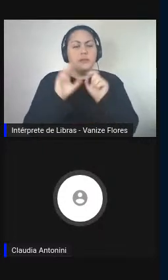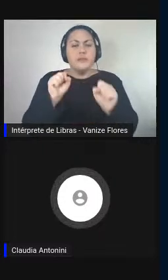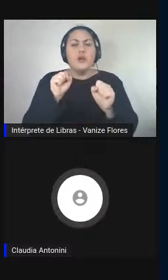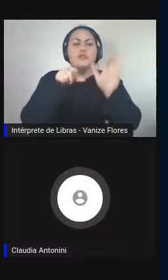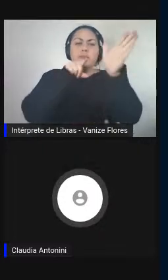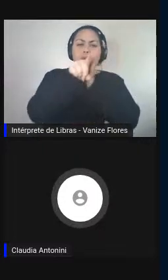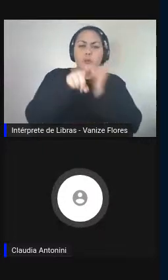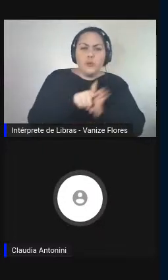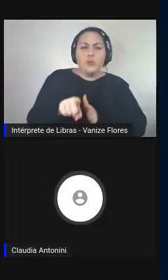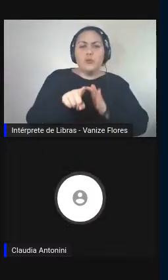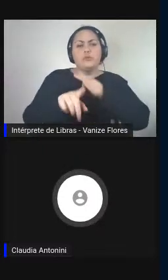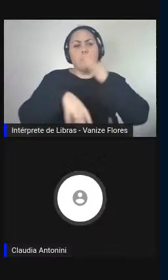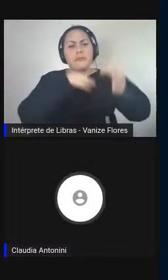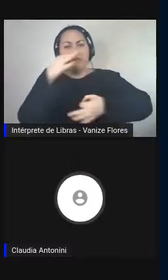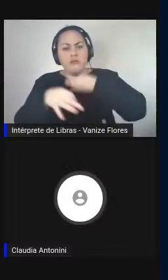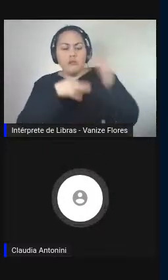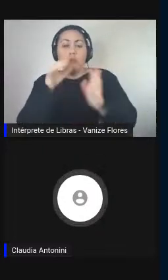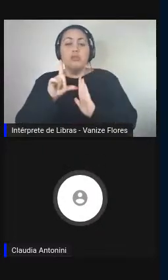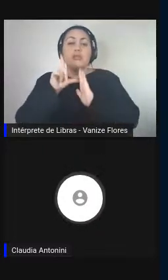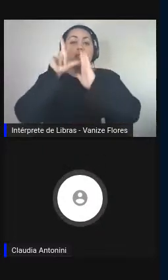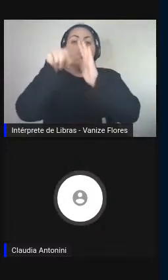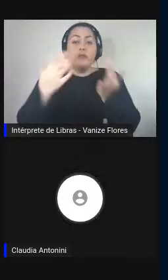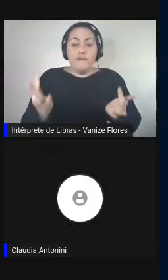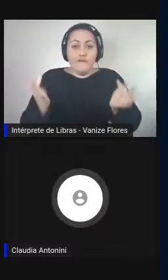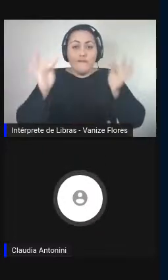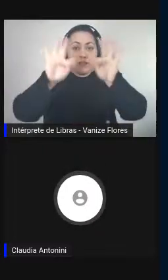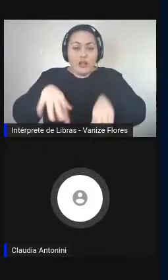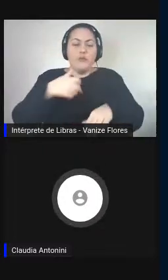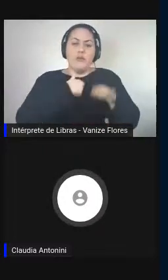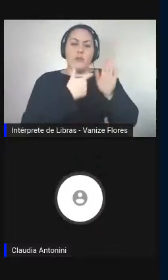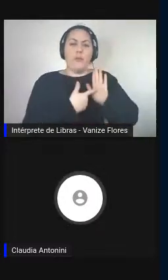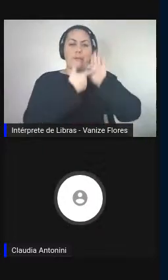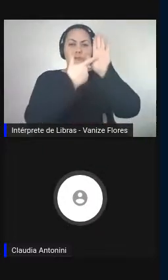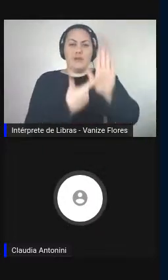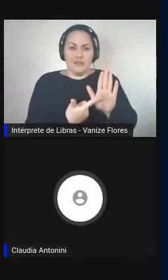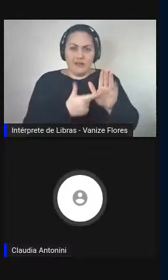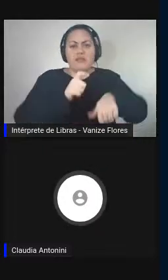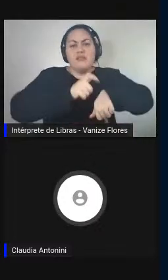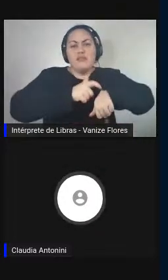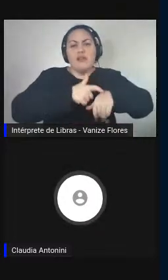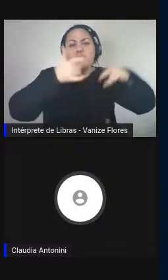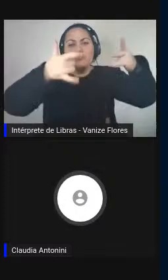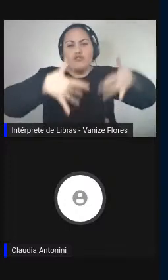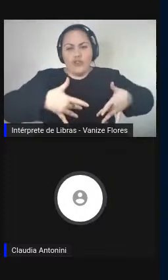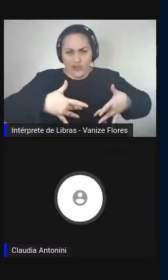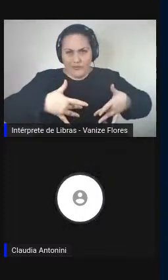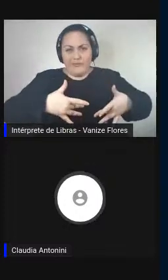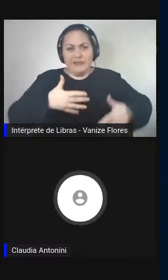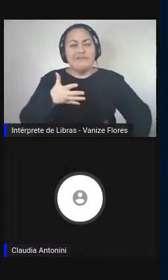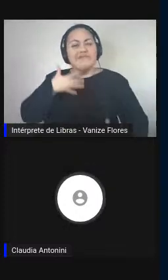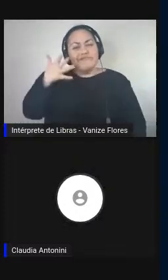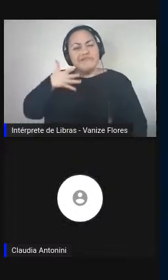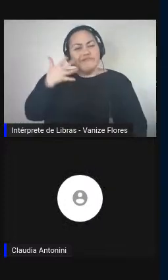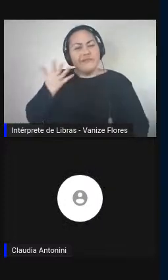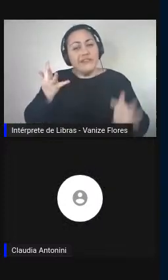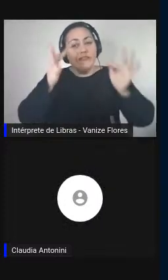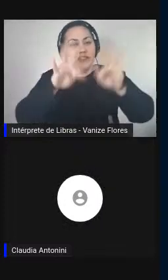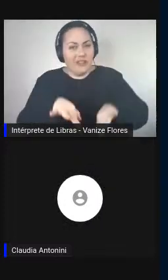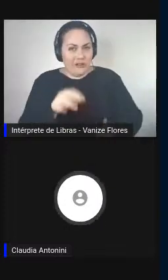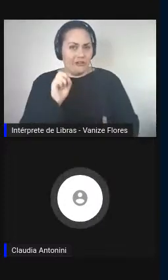que depois eu vou tentar apresentar para o Cláudio, com o tempo que tivermos depois da intervenção da palestra dele.